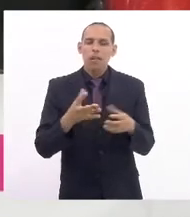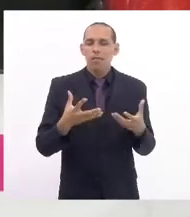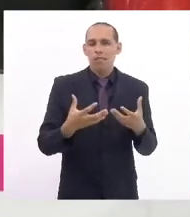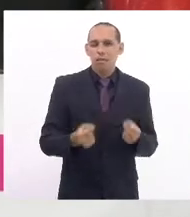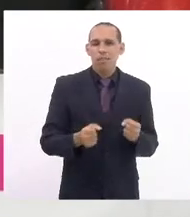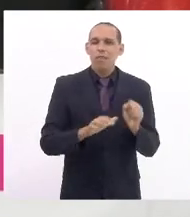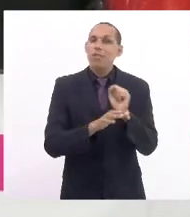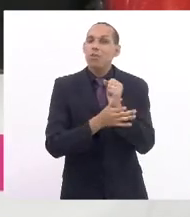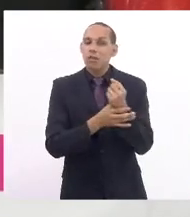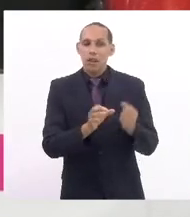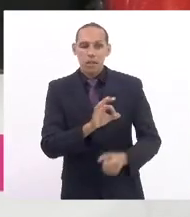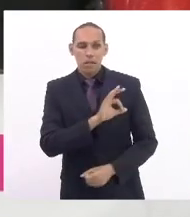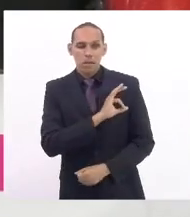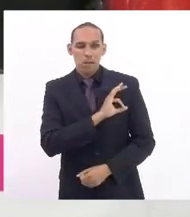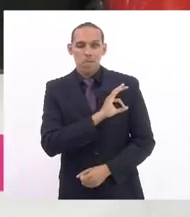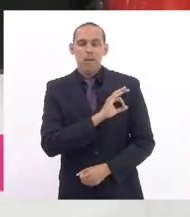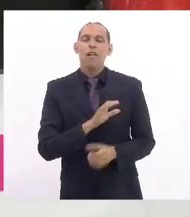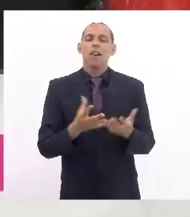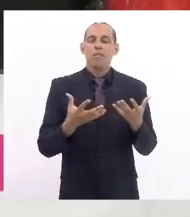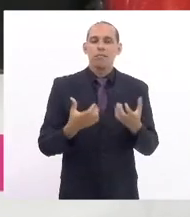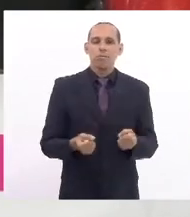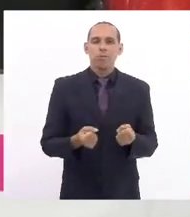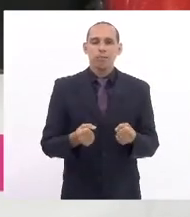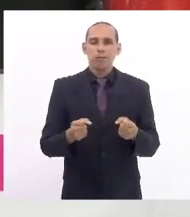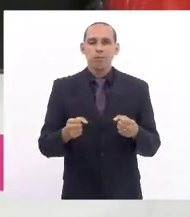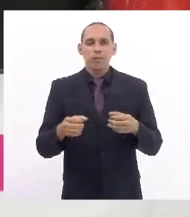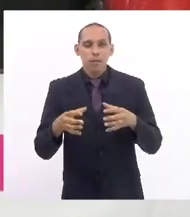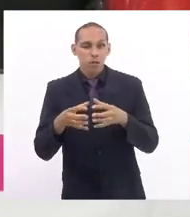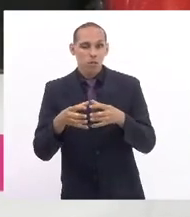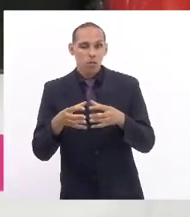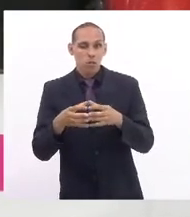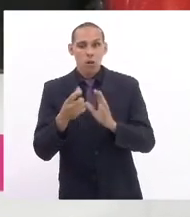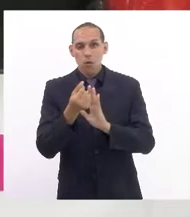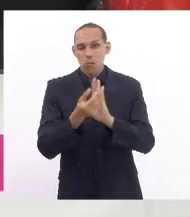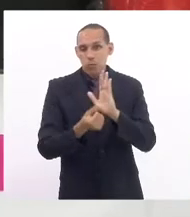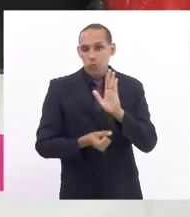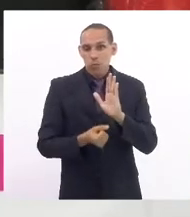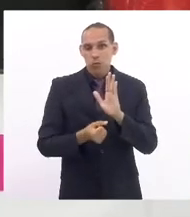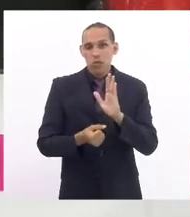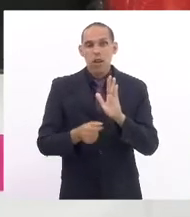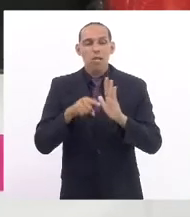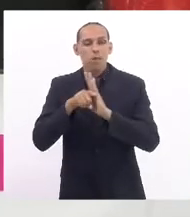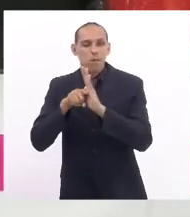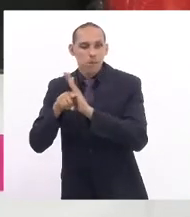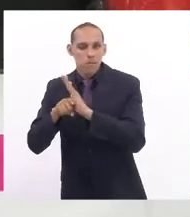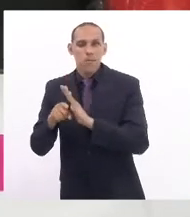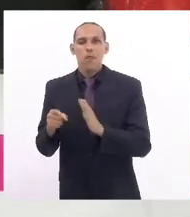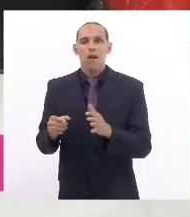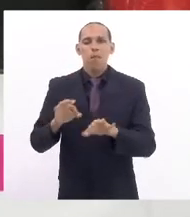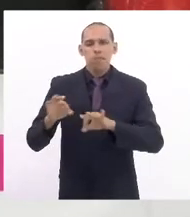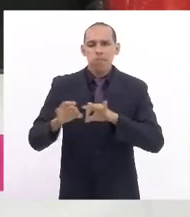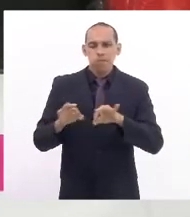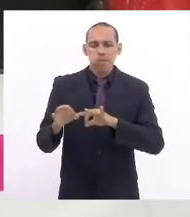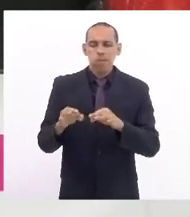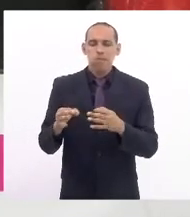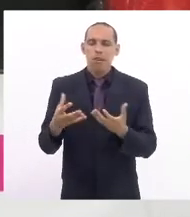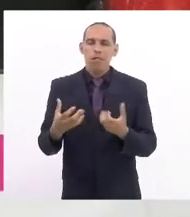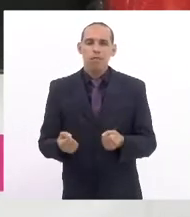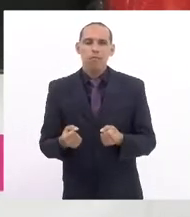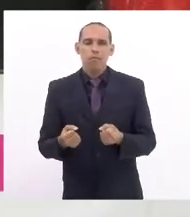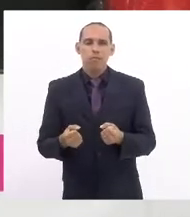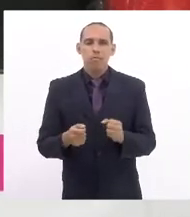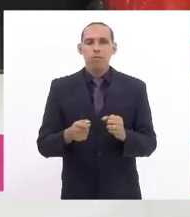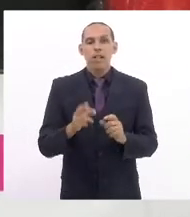segurança pública, assuntos de polícia, favorável, de orçamento, finanças, criação financeira e controle, favorável. Relatores,